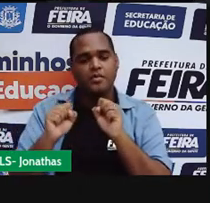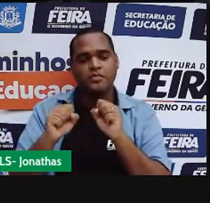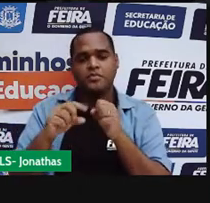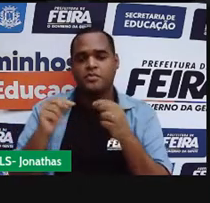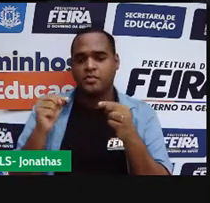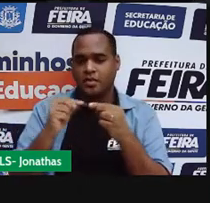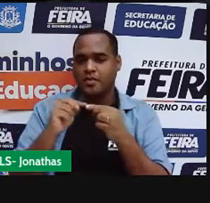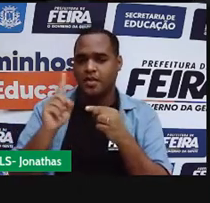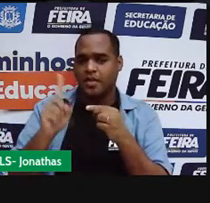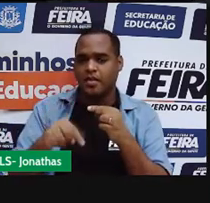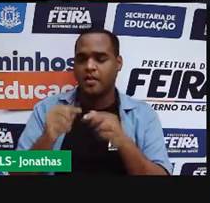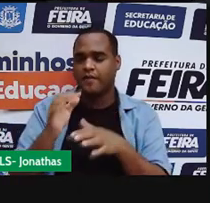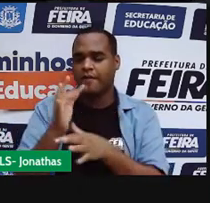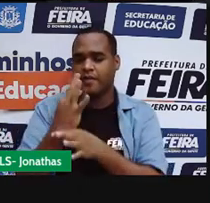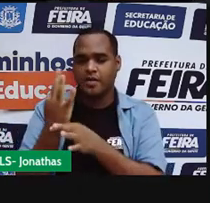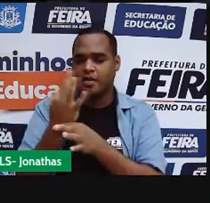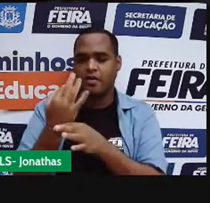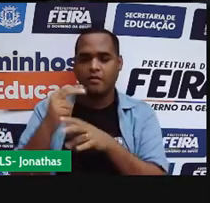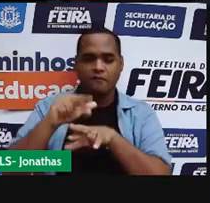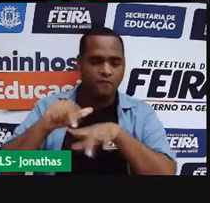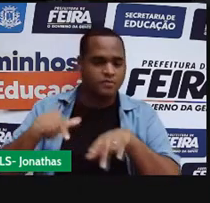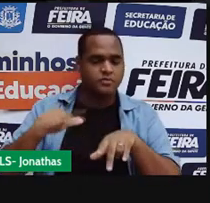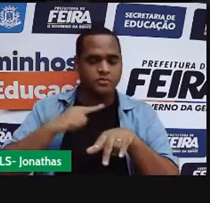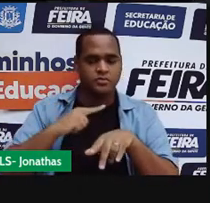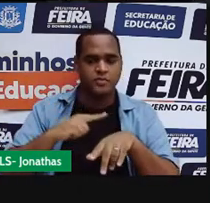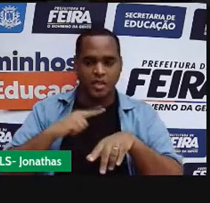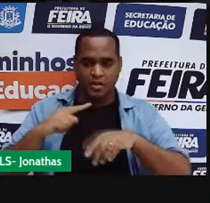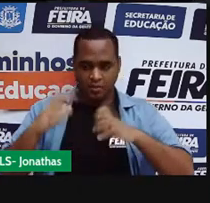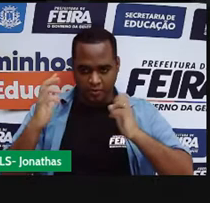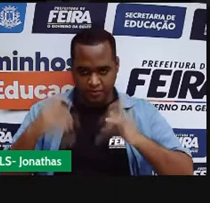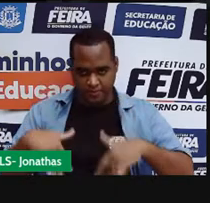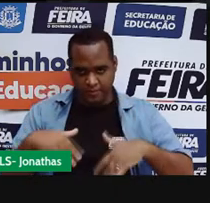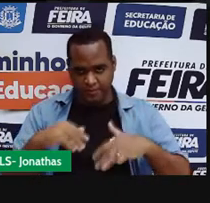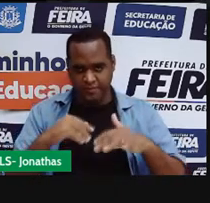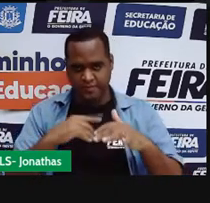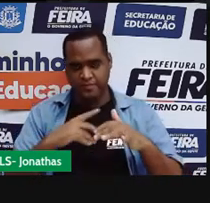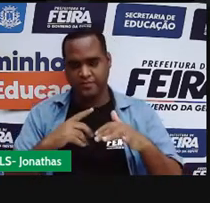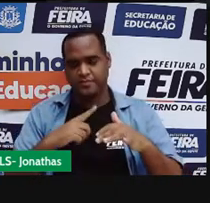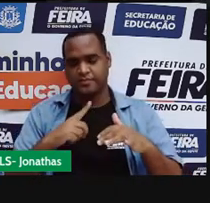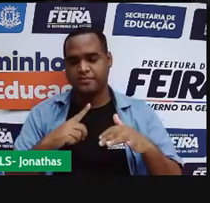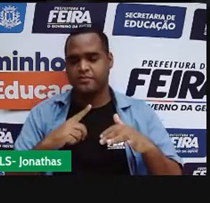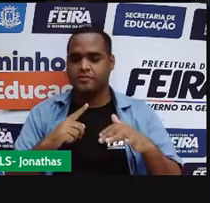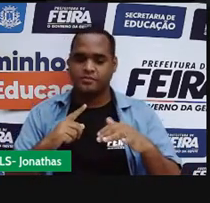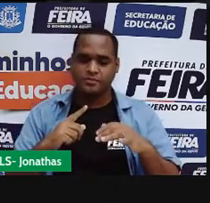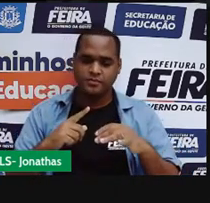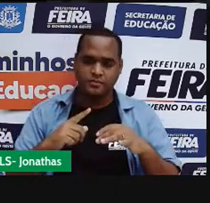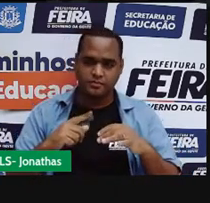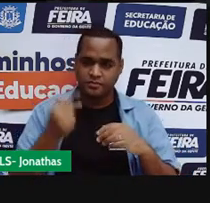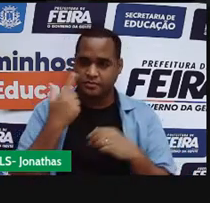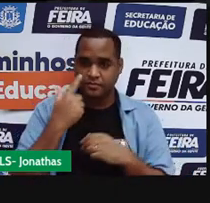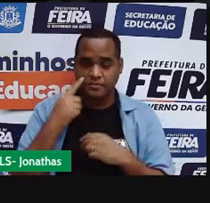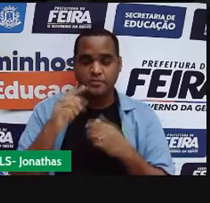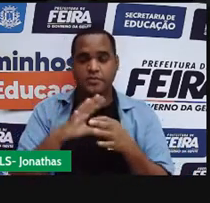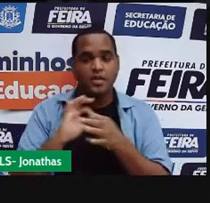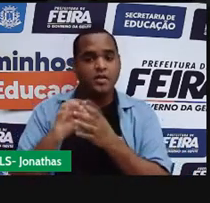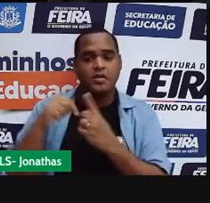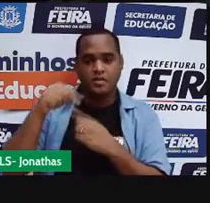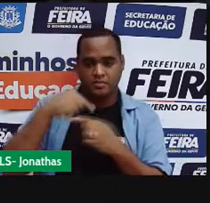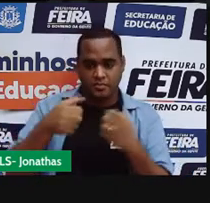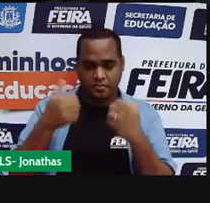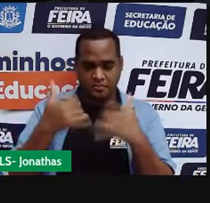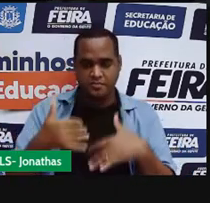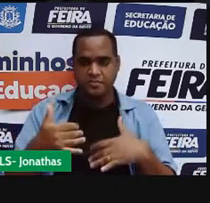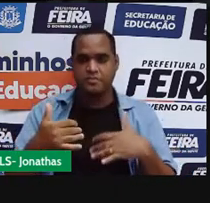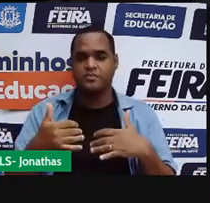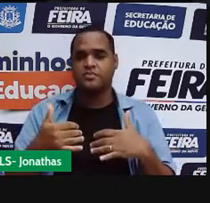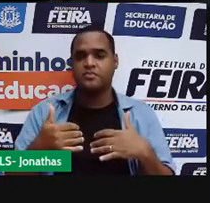fixa, a gente tem uma forma variável, por quê? A matéria em estado líquido, ela vai ocupar o espaço do recipiente que ela tá, então ela assume